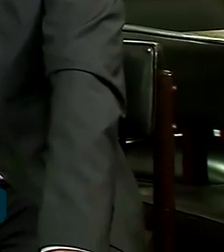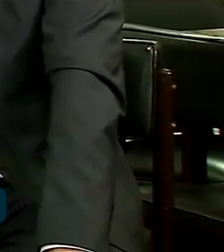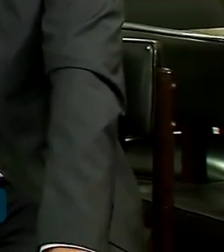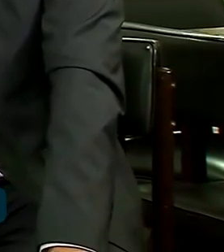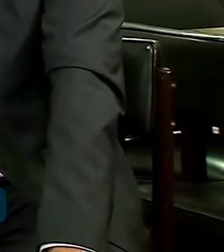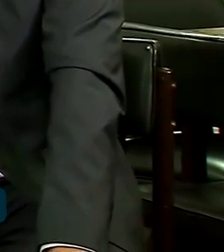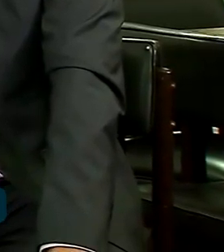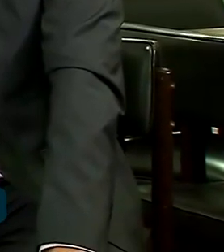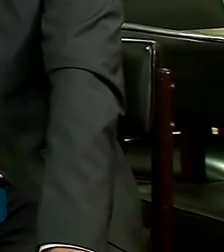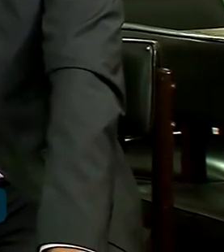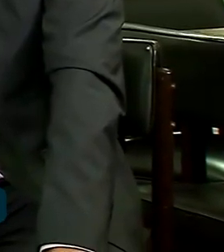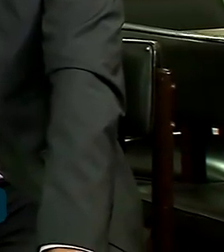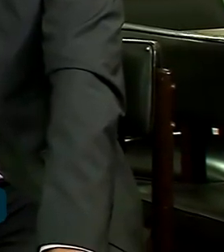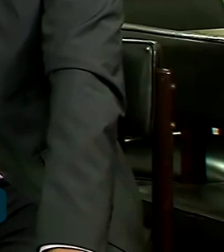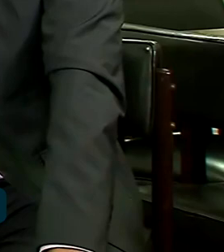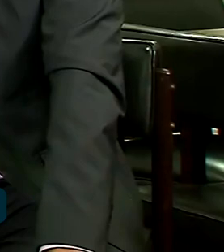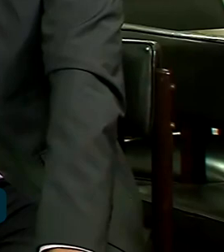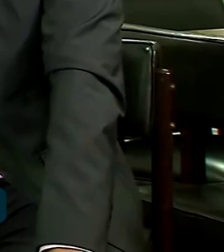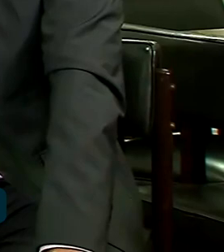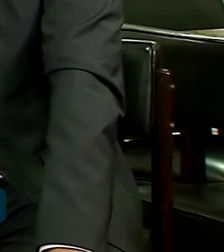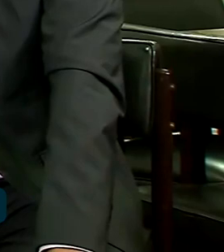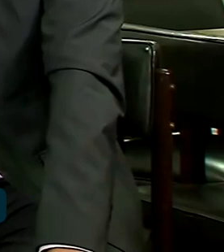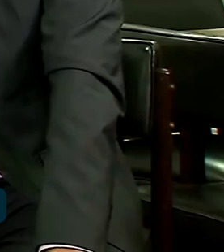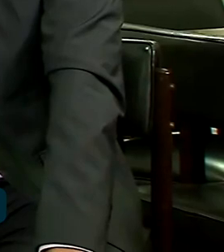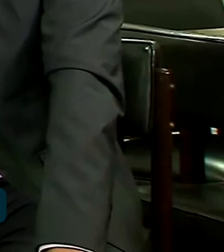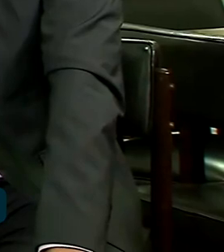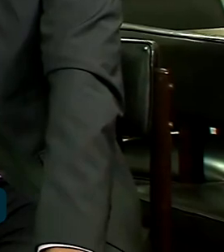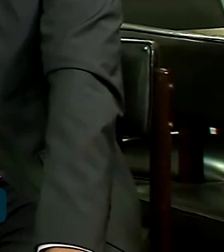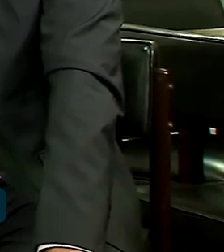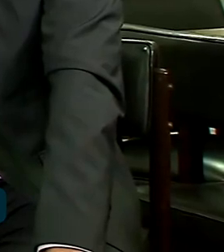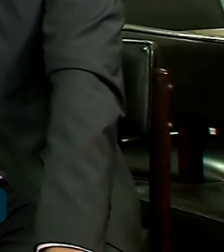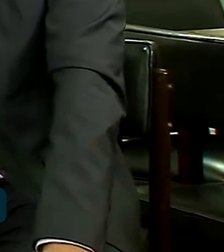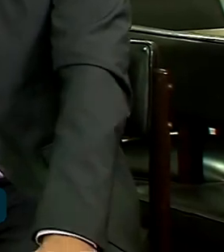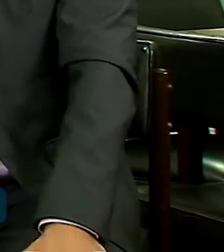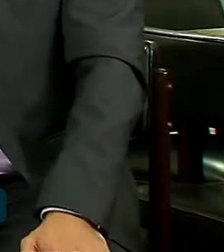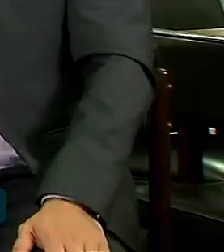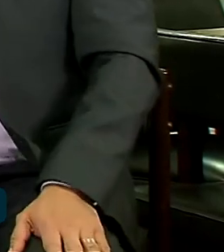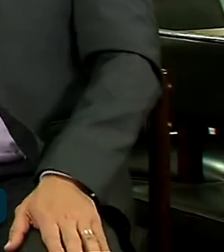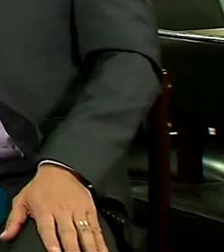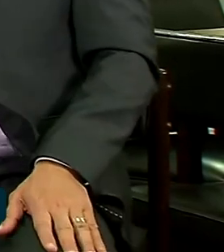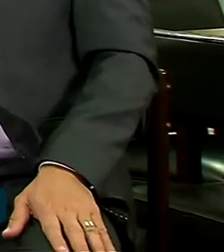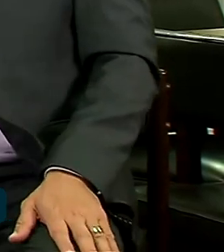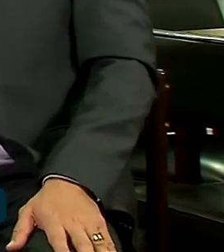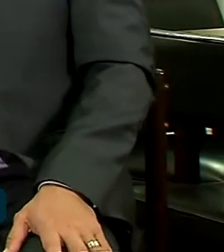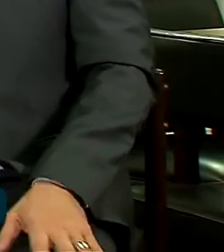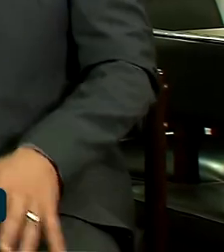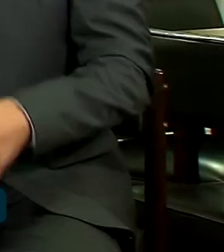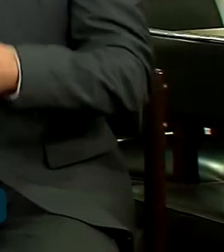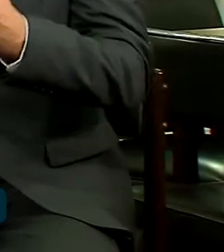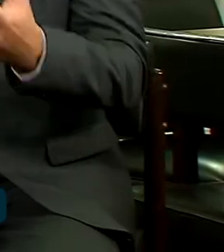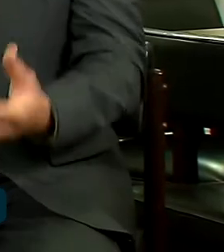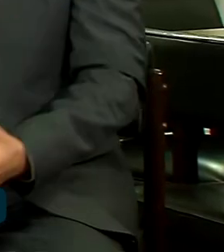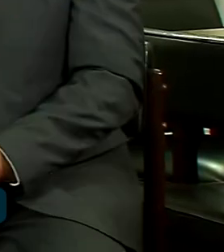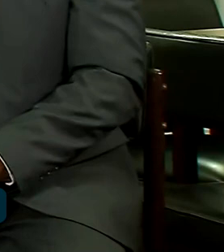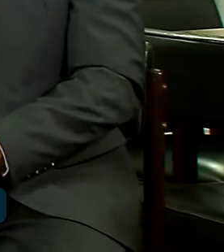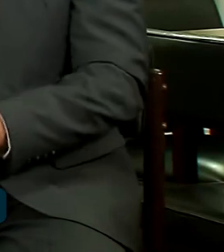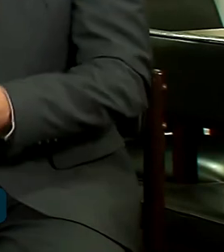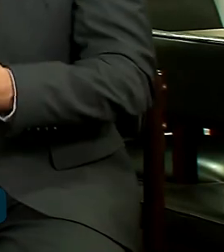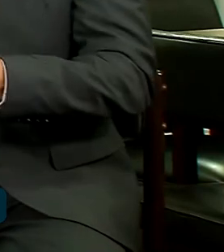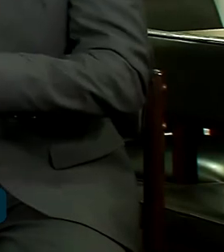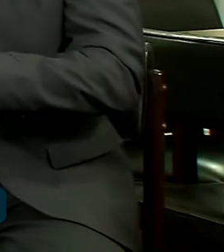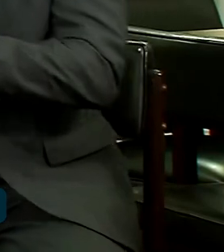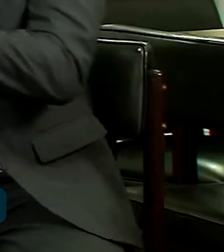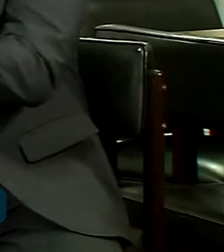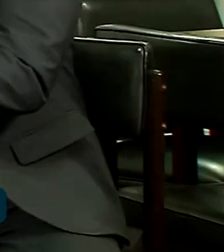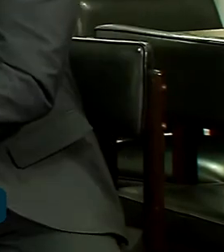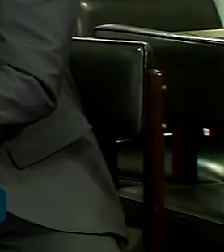próximos de um anúncio. Quais são as pautas que o governo pretende destravar no Congresso? Ó Pablo, o que o presidente Lula já